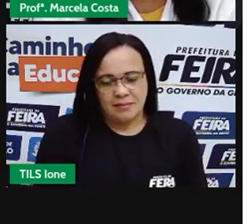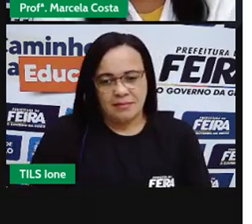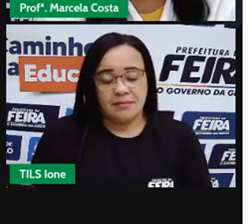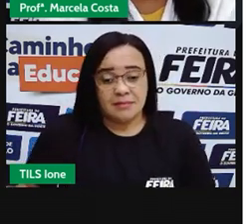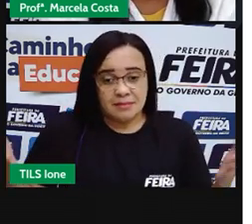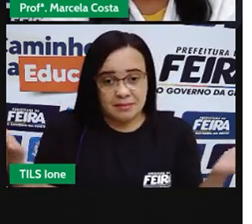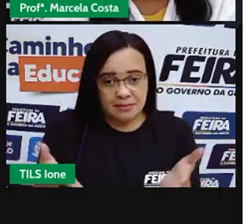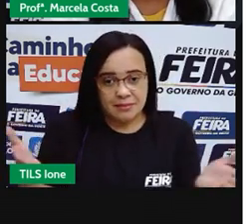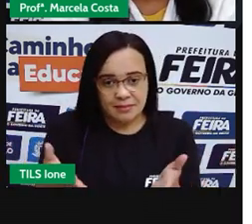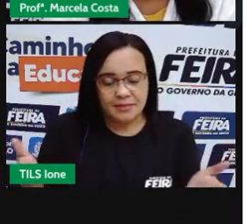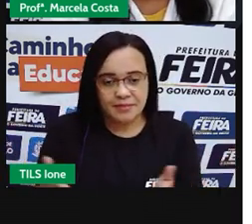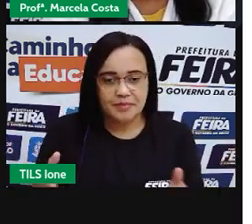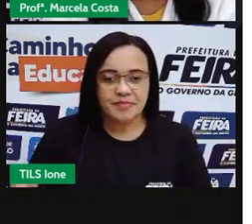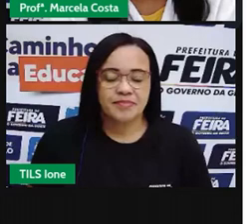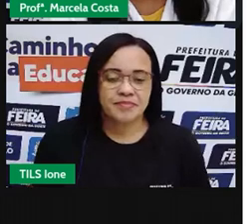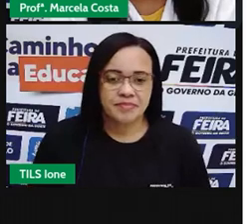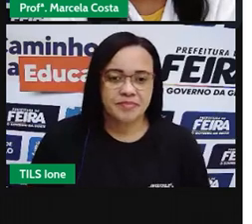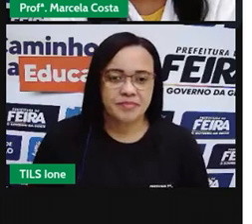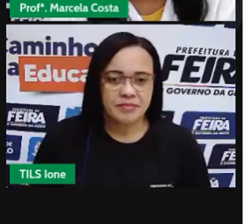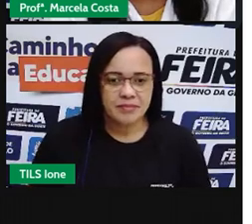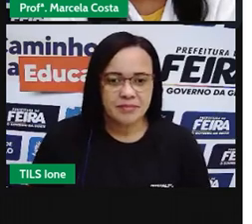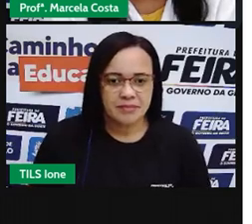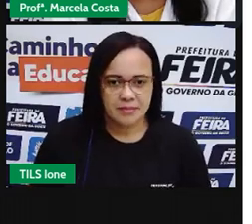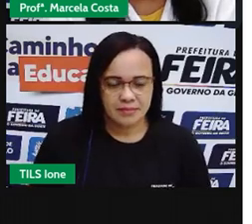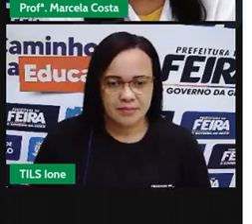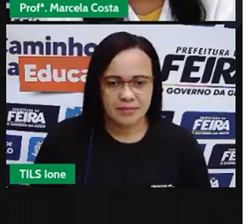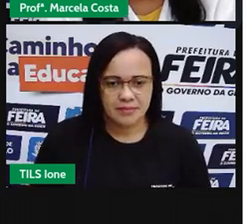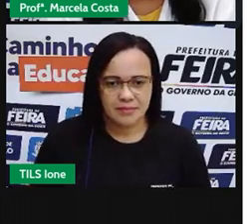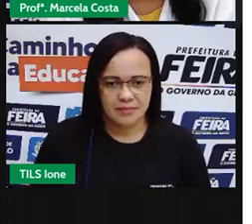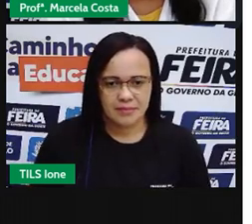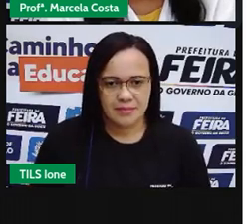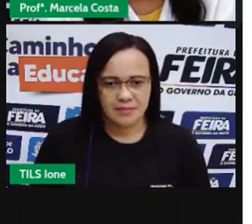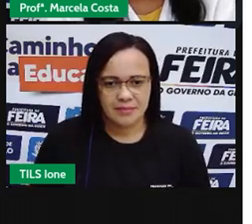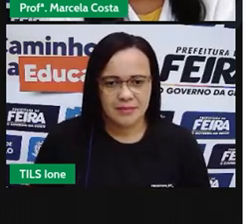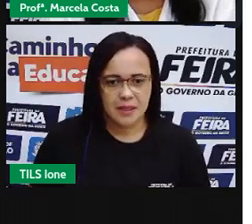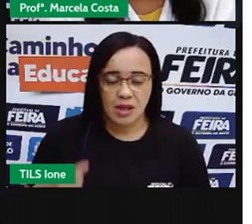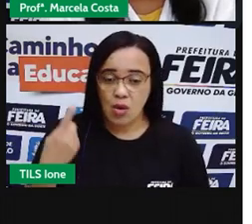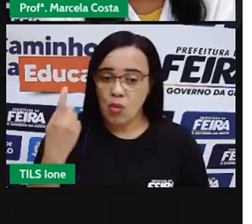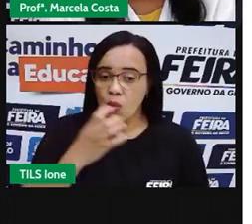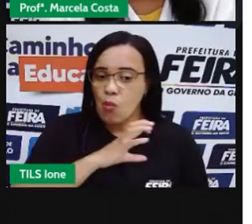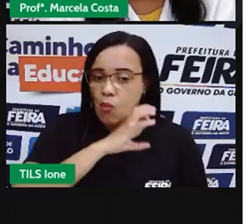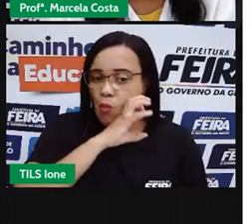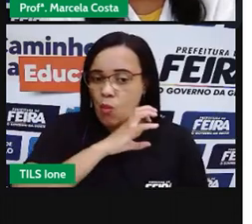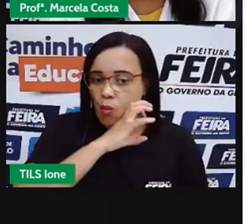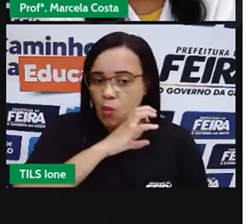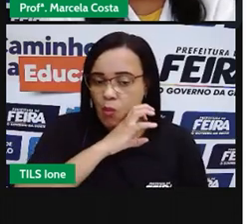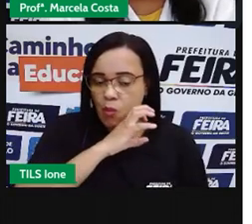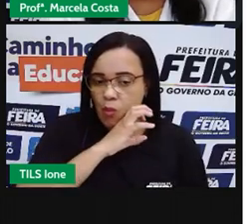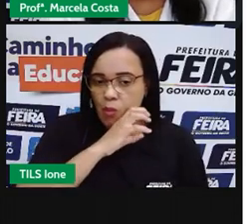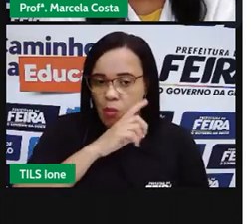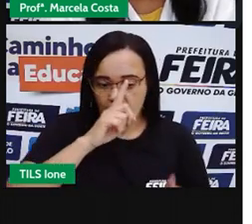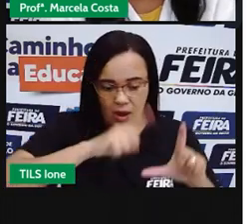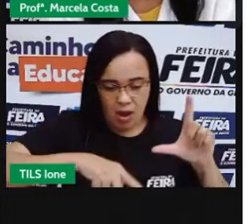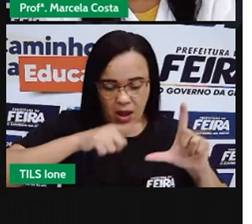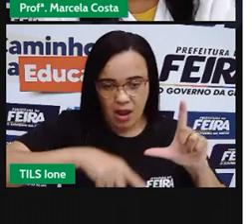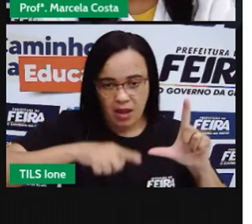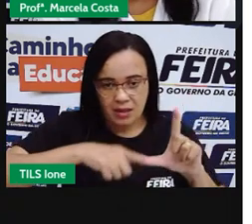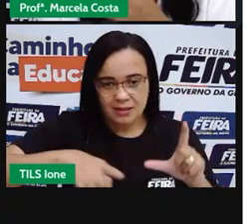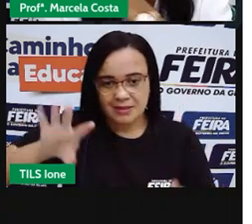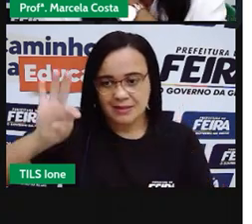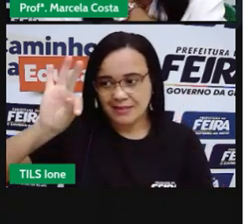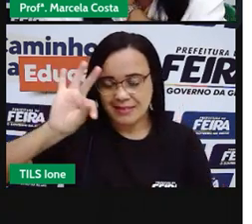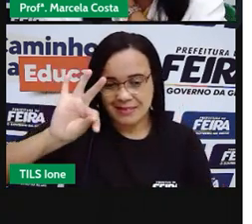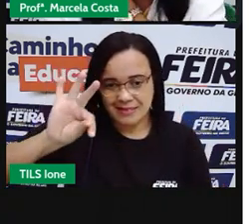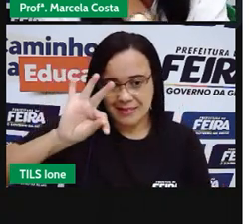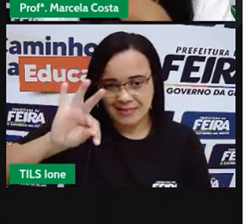Agora, criançada, eu vou ter aqui um animal que começa com a letra T. É um animal